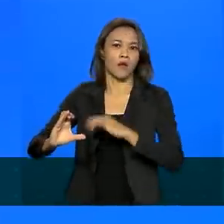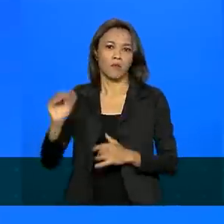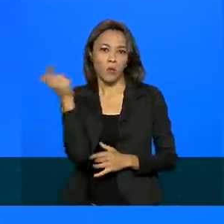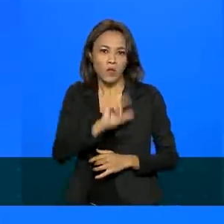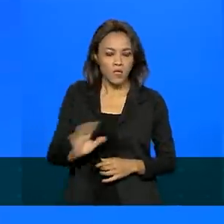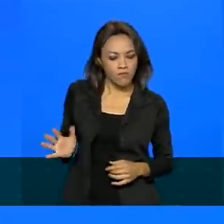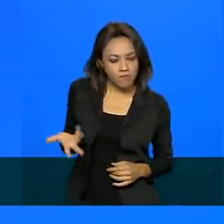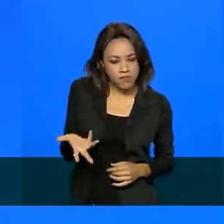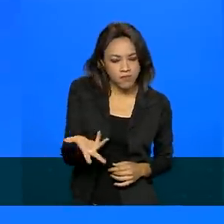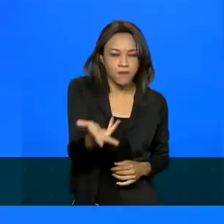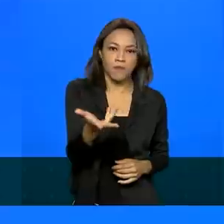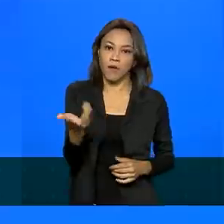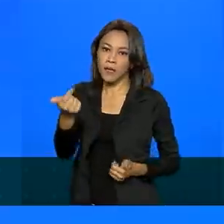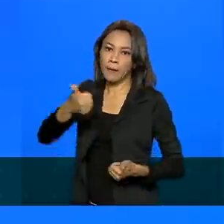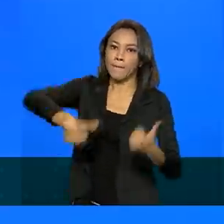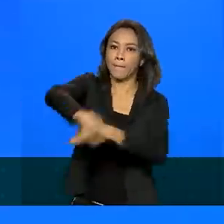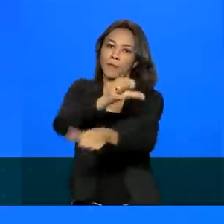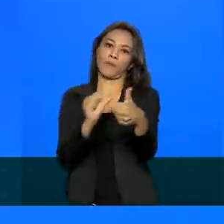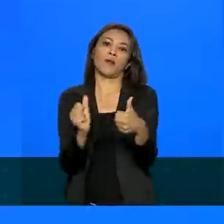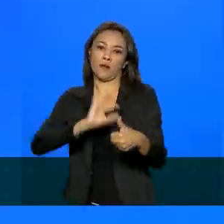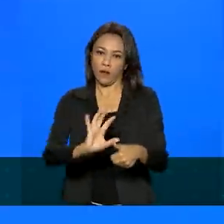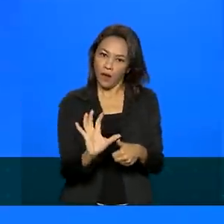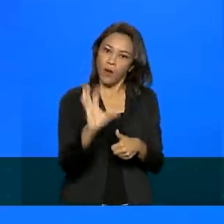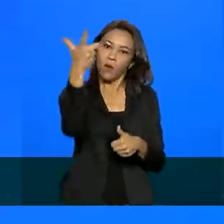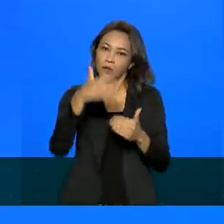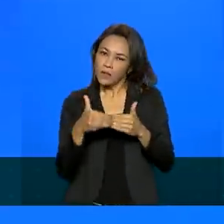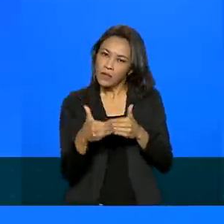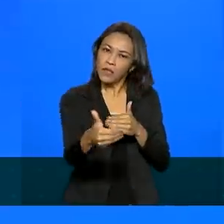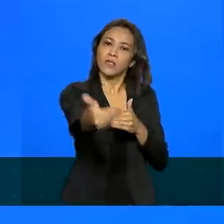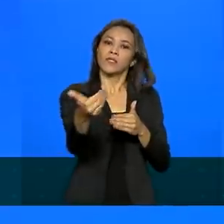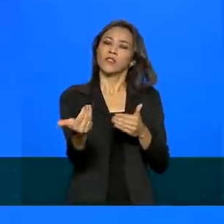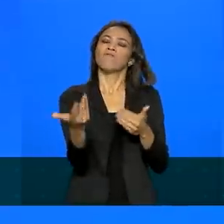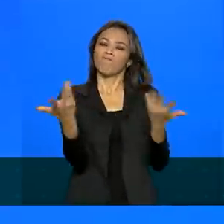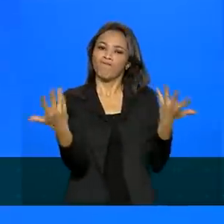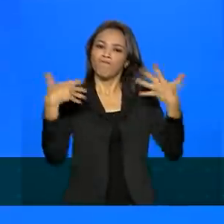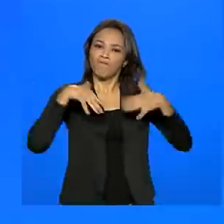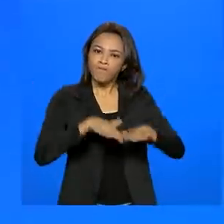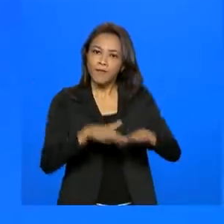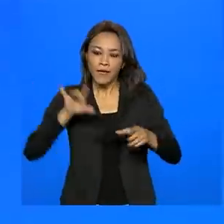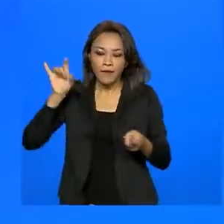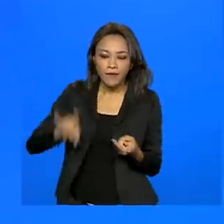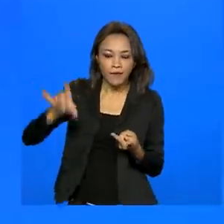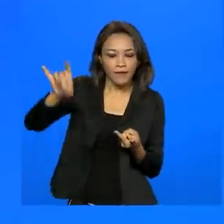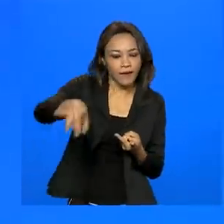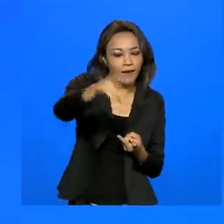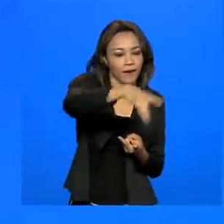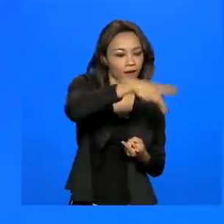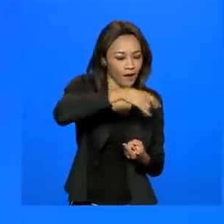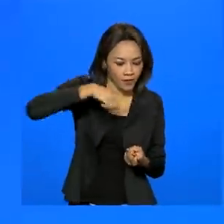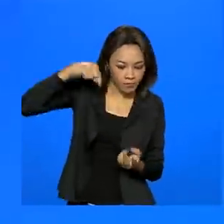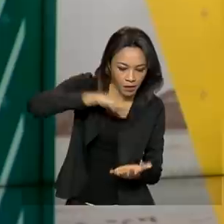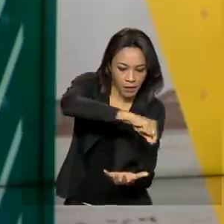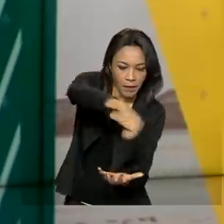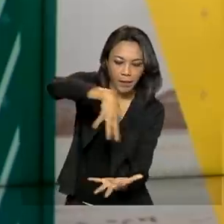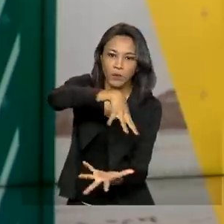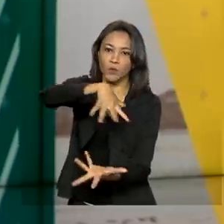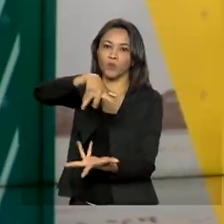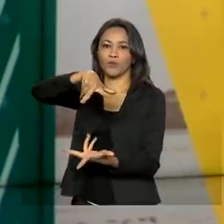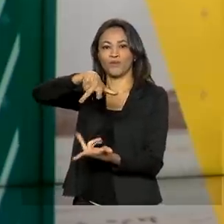ágil, para que a transformação ocorra de forma inclusiva em cada território ao redor do mundo.